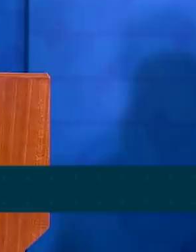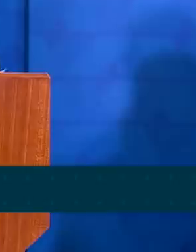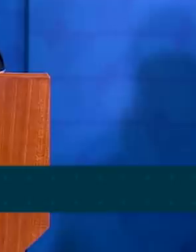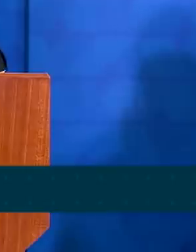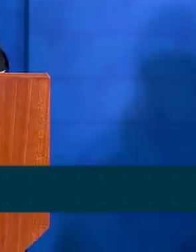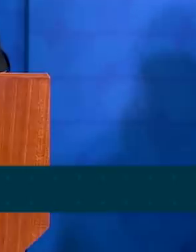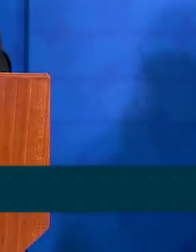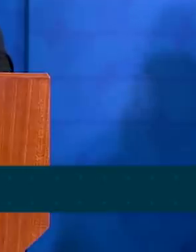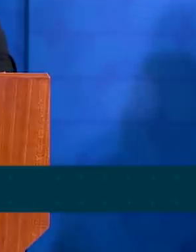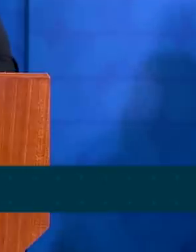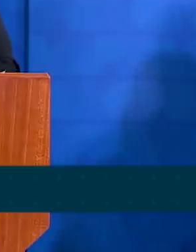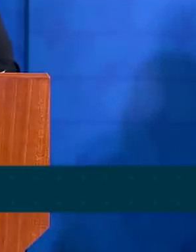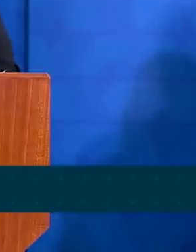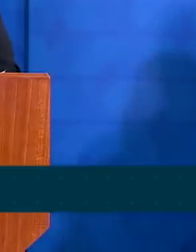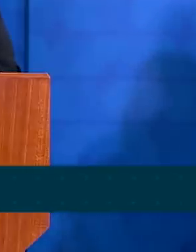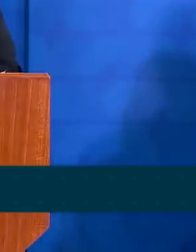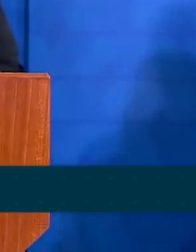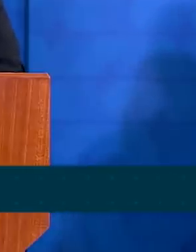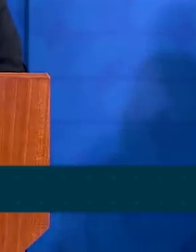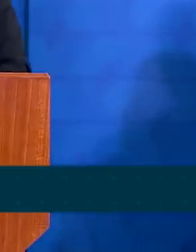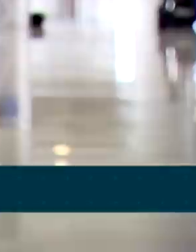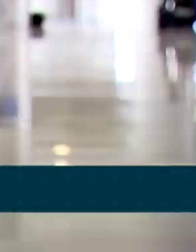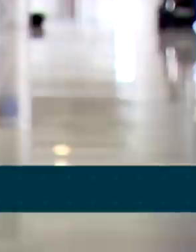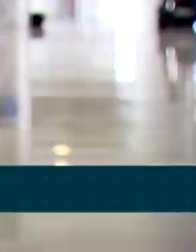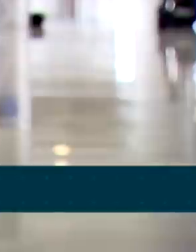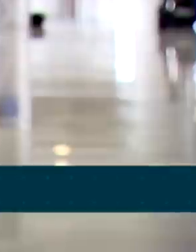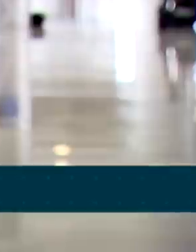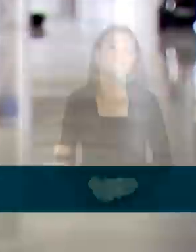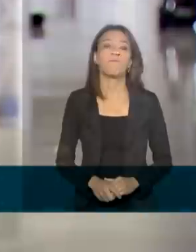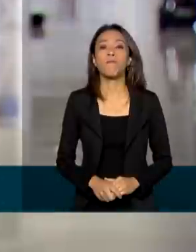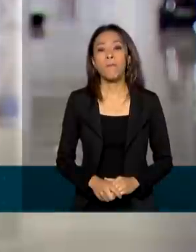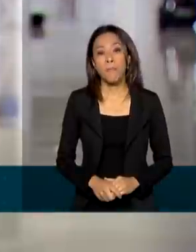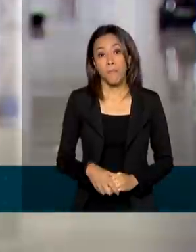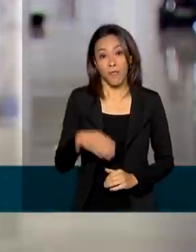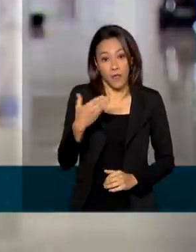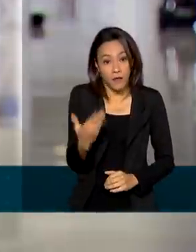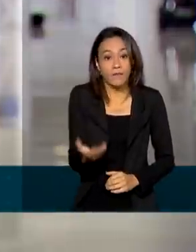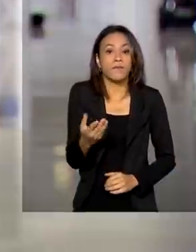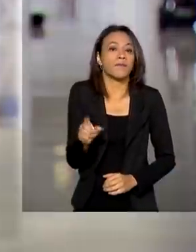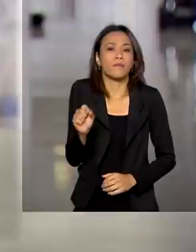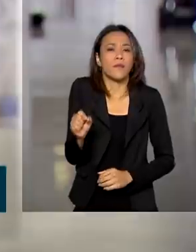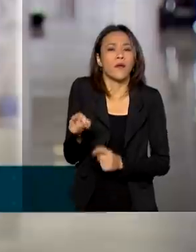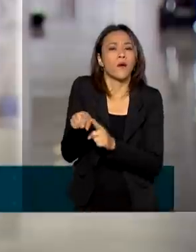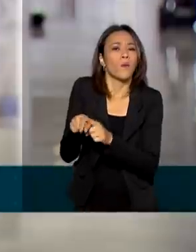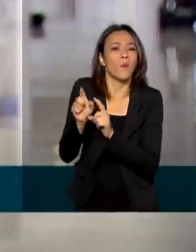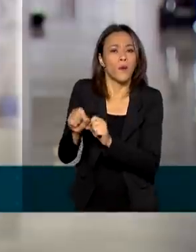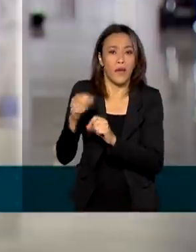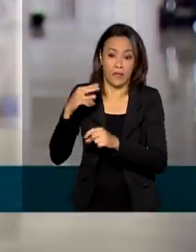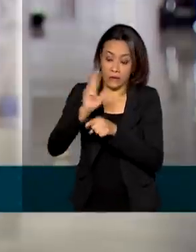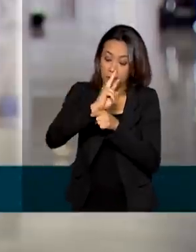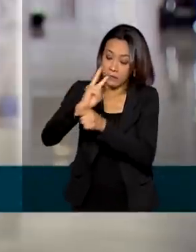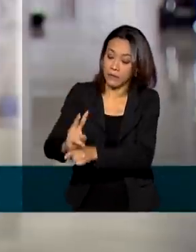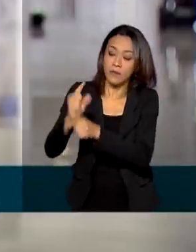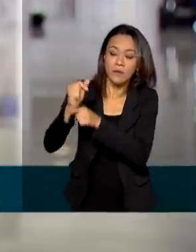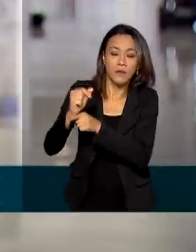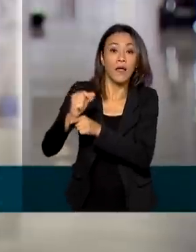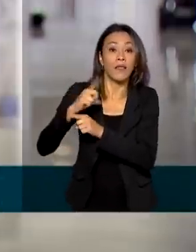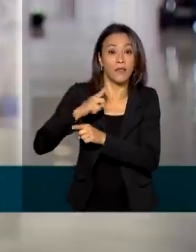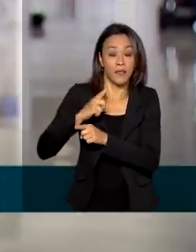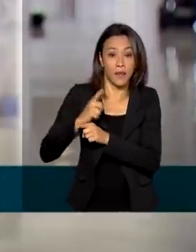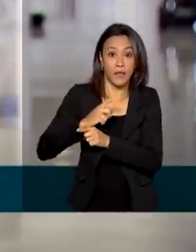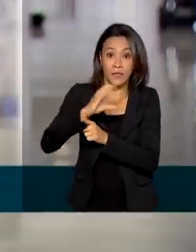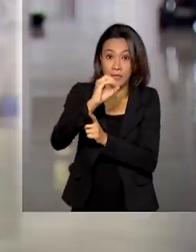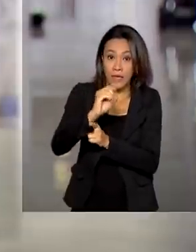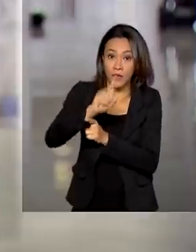especial os nossos vitimados da Covid-19. A carteira chamada Caixa Hospitais terá taxas a partir de 0